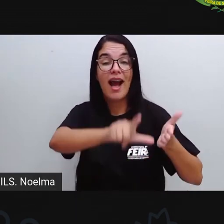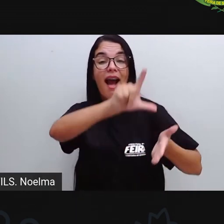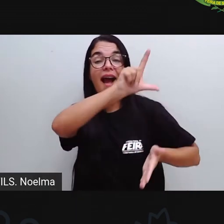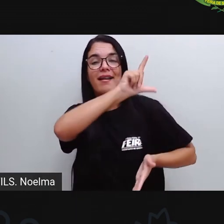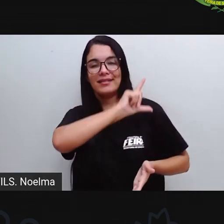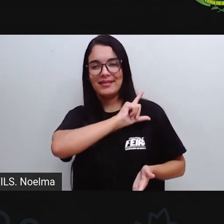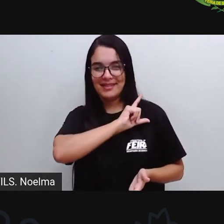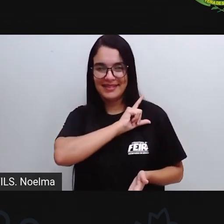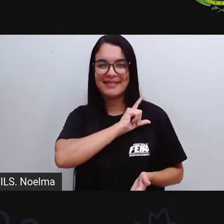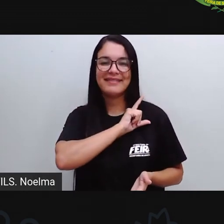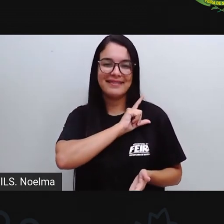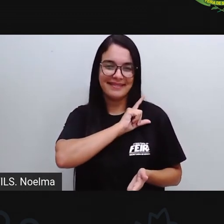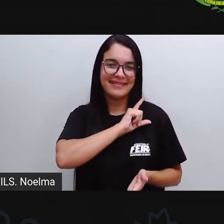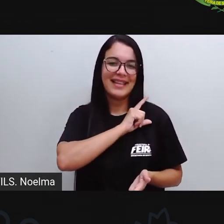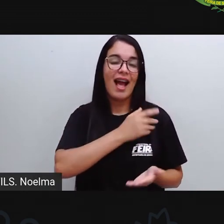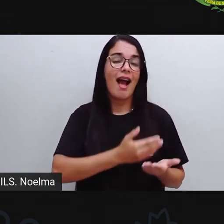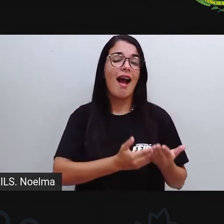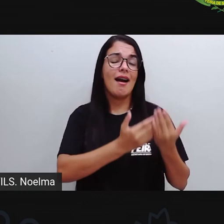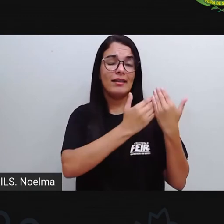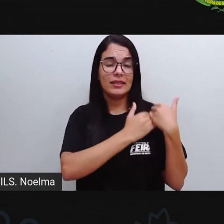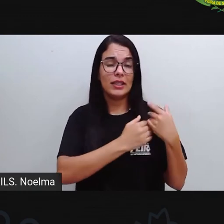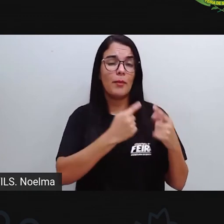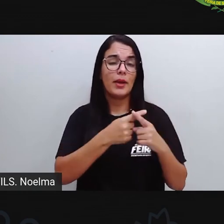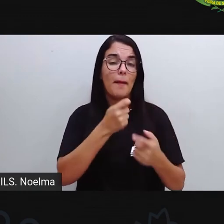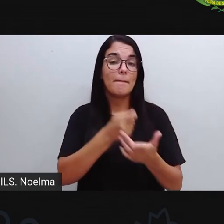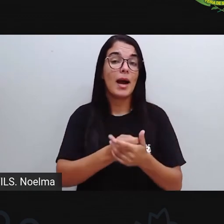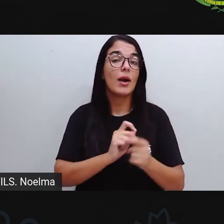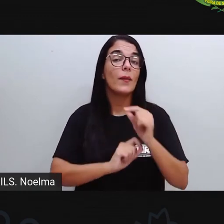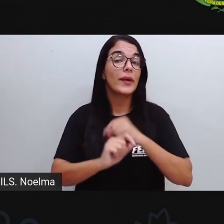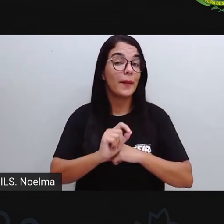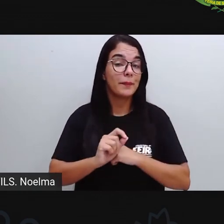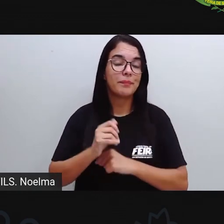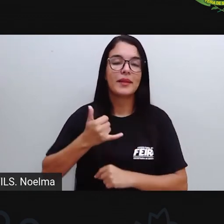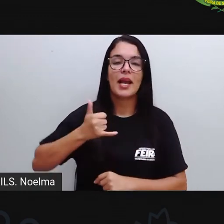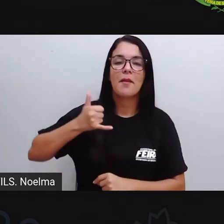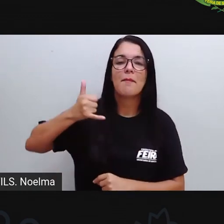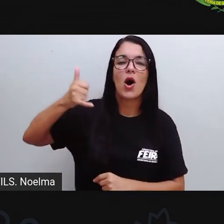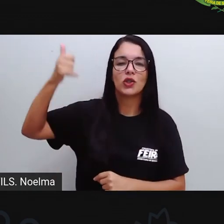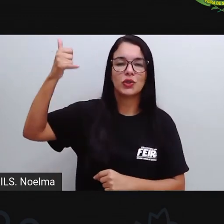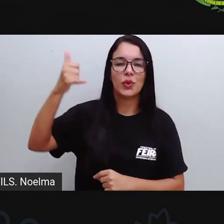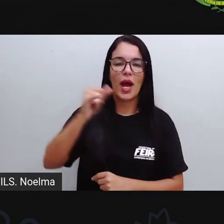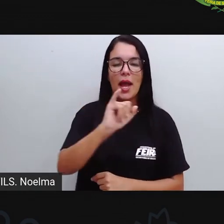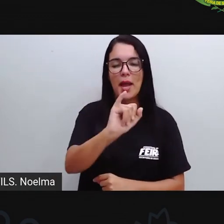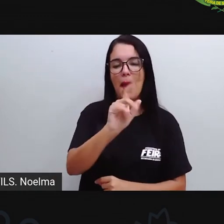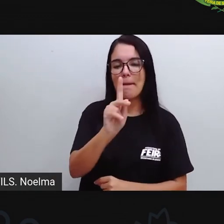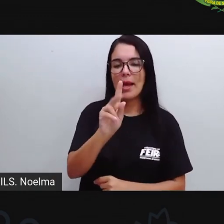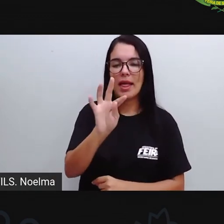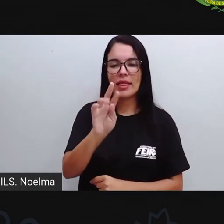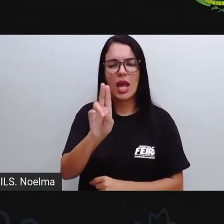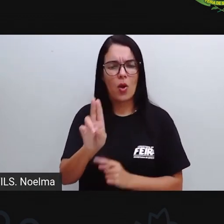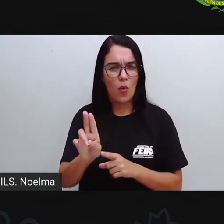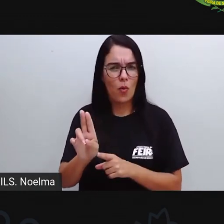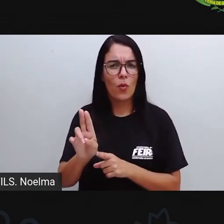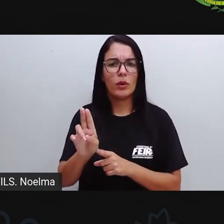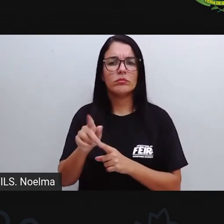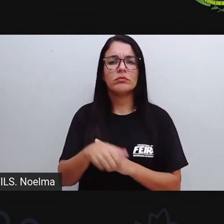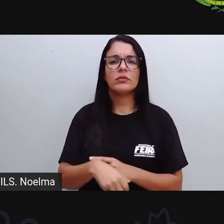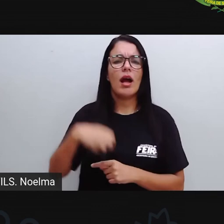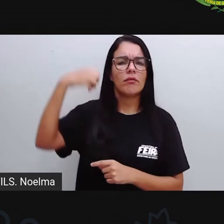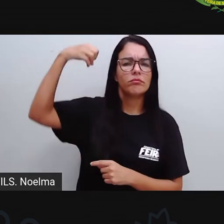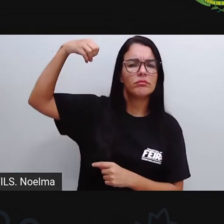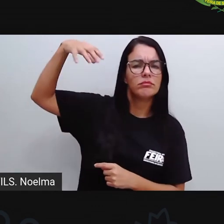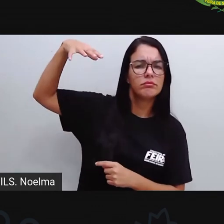a gente Paga sim Esse serviço Através dos nossos Impostos Como IPTU IPVA Dentre vários outros Impostos Taxas de iluminação